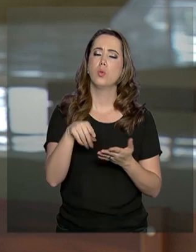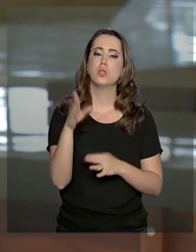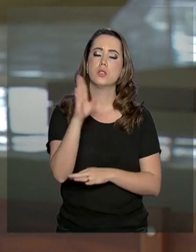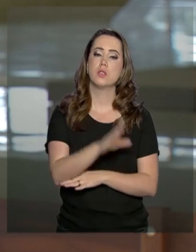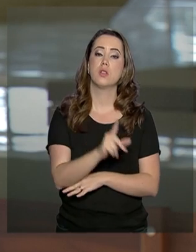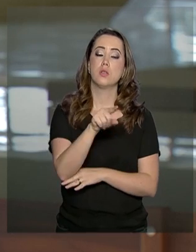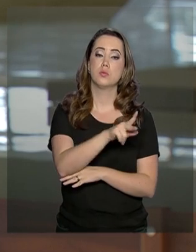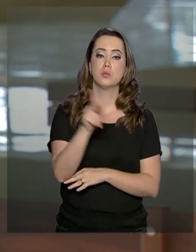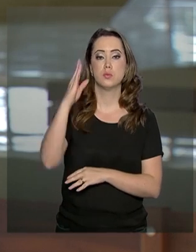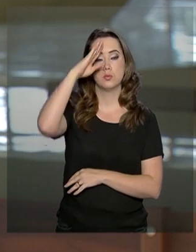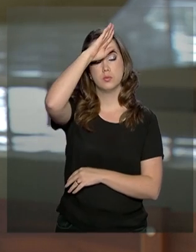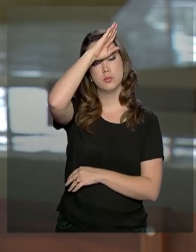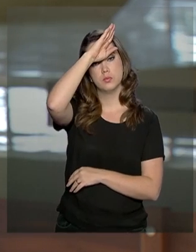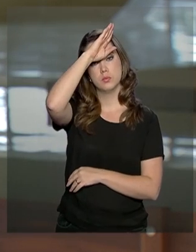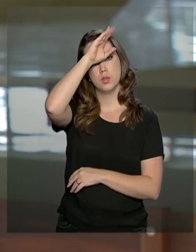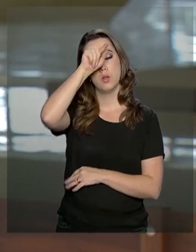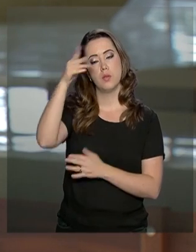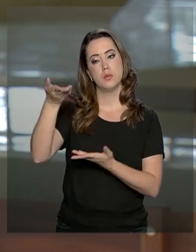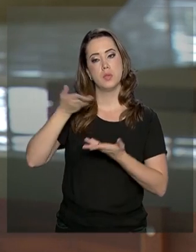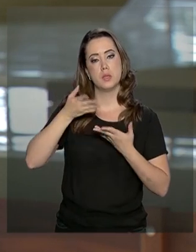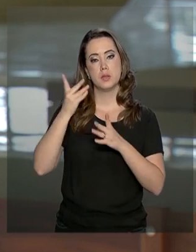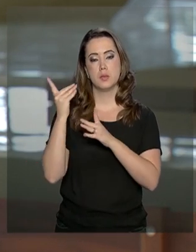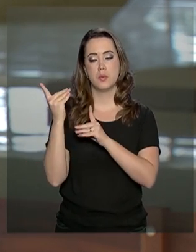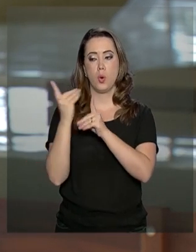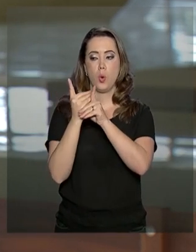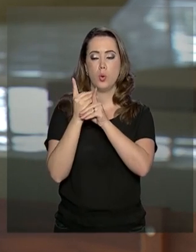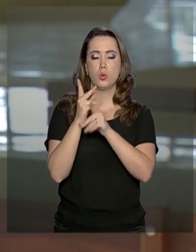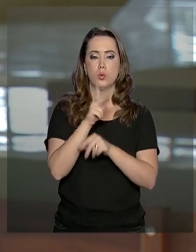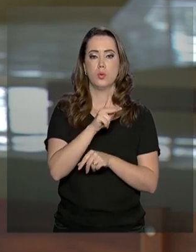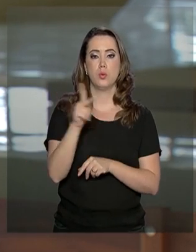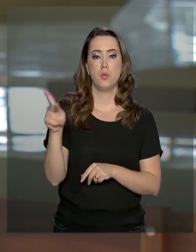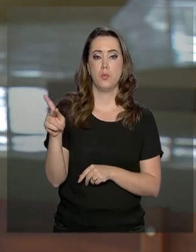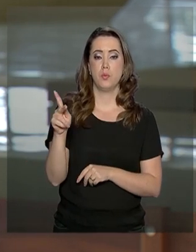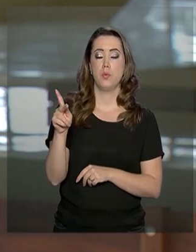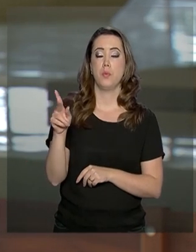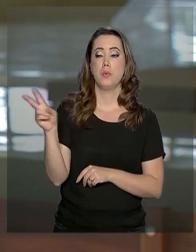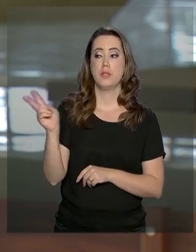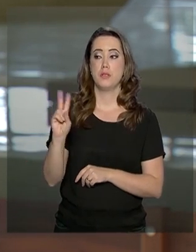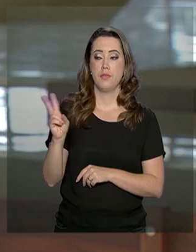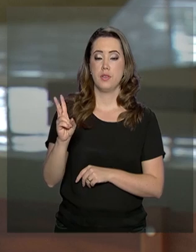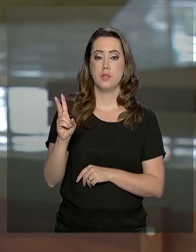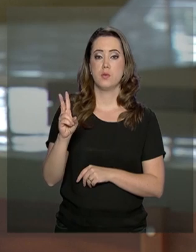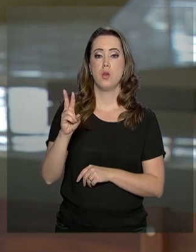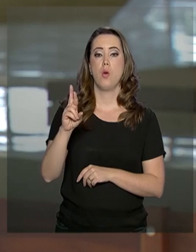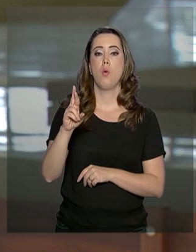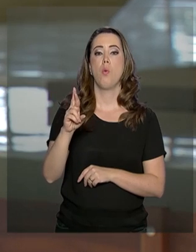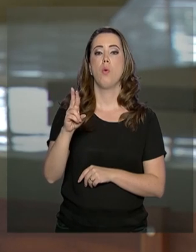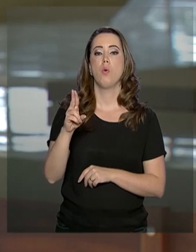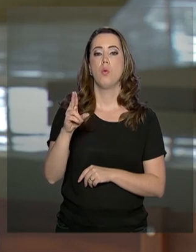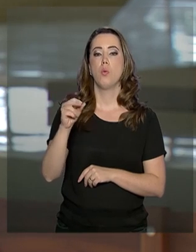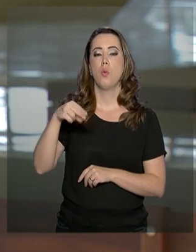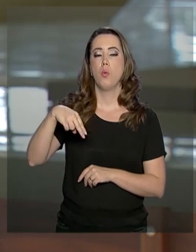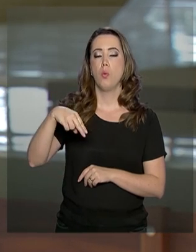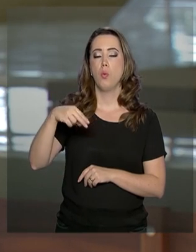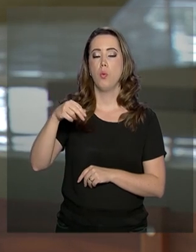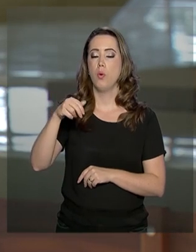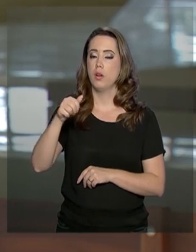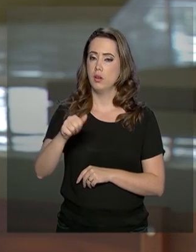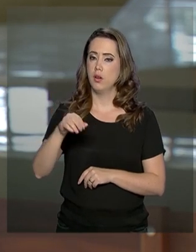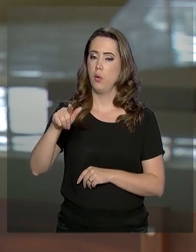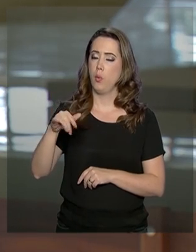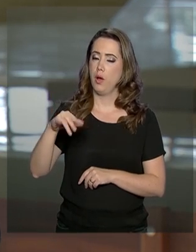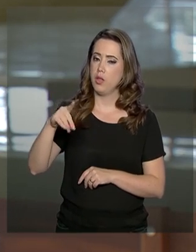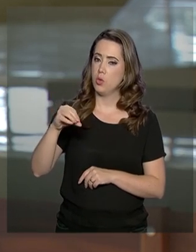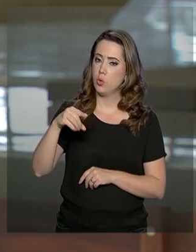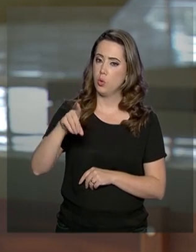tarde, o presidente Jair Bolsonaro recebeu a visita do presidente encarregado da Venezuela, Juan Gaidó. O Gaidó chegou ao Brasil ontem à noite, está